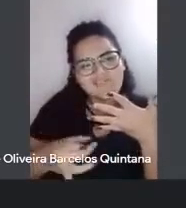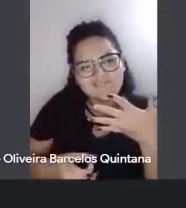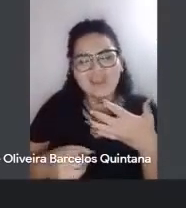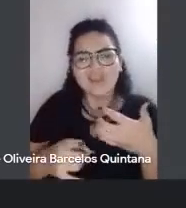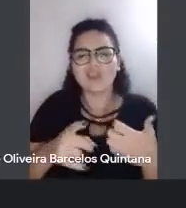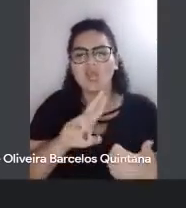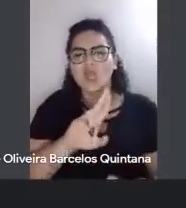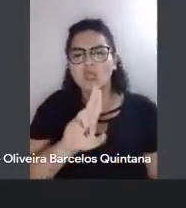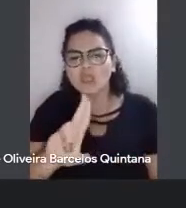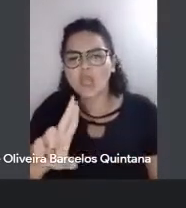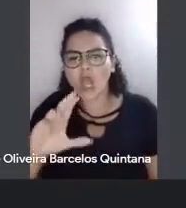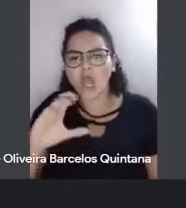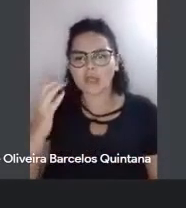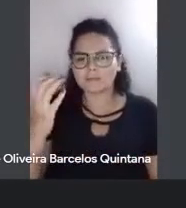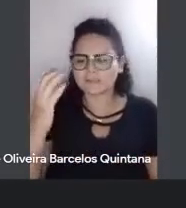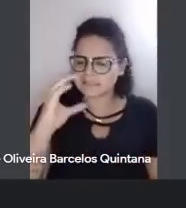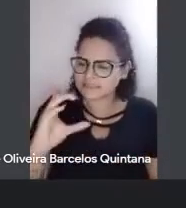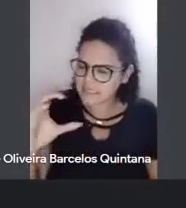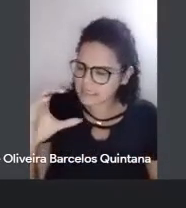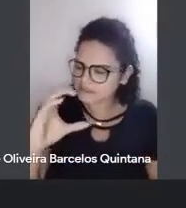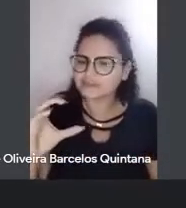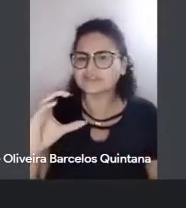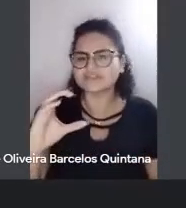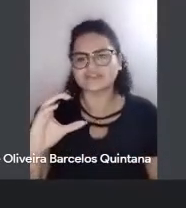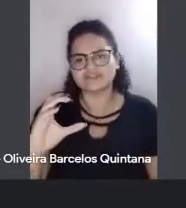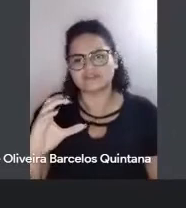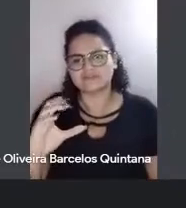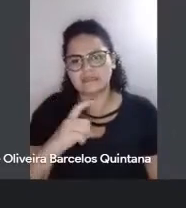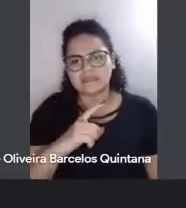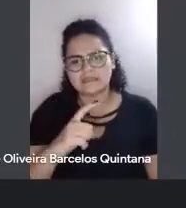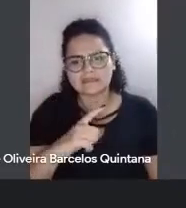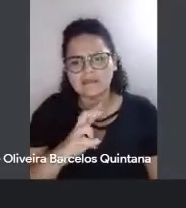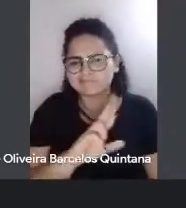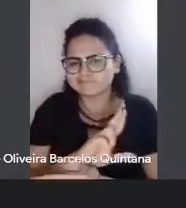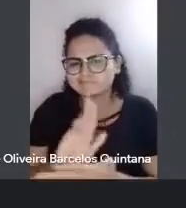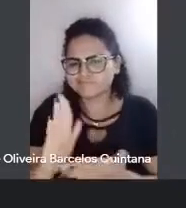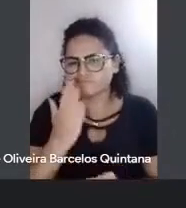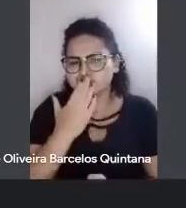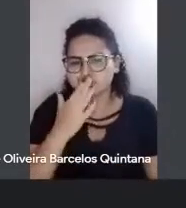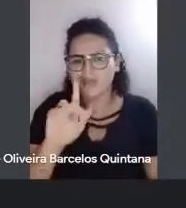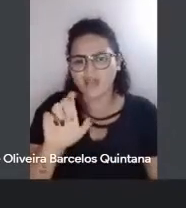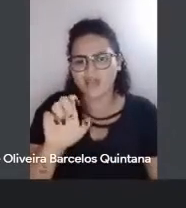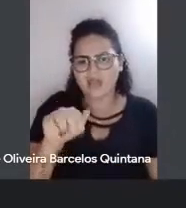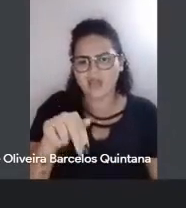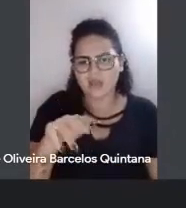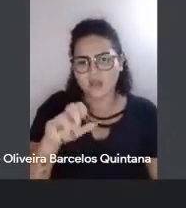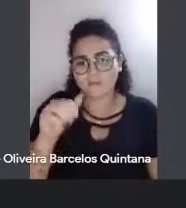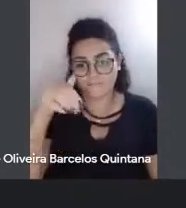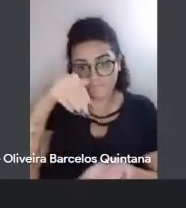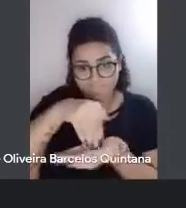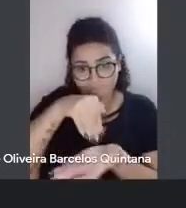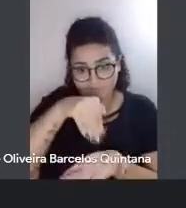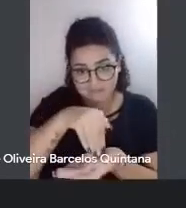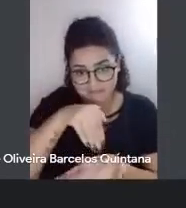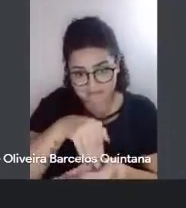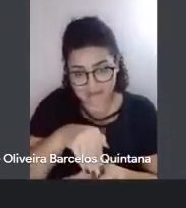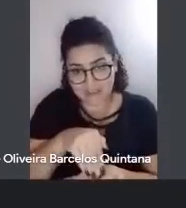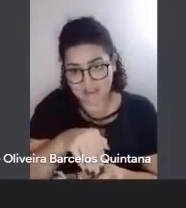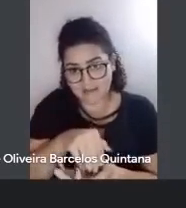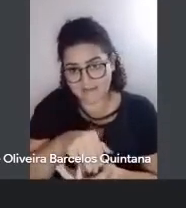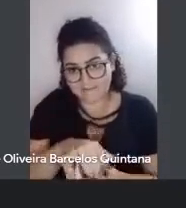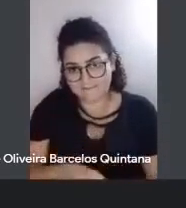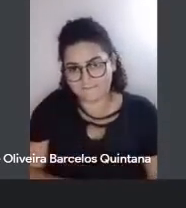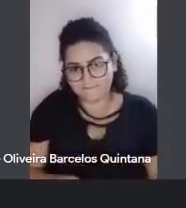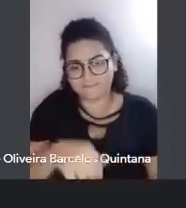científicos, né, as leguminosas, não sei porquê, aí chega no final, né, as